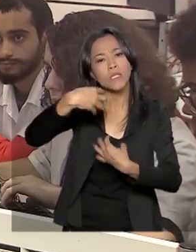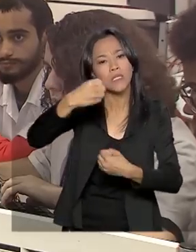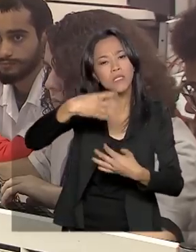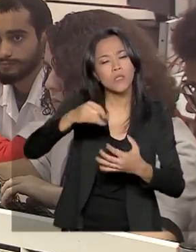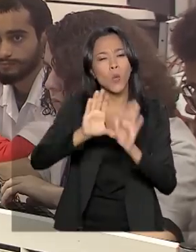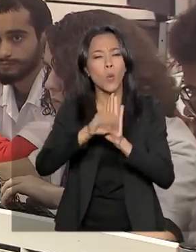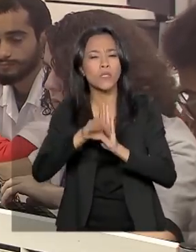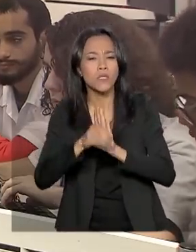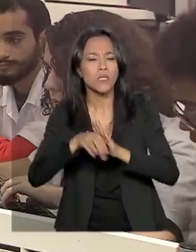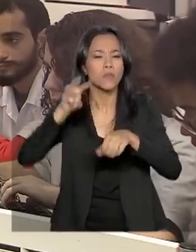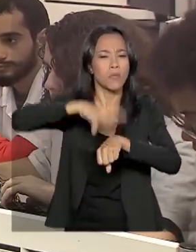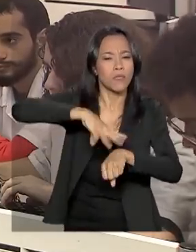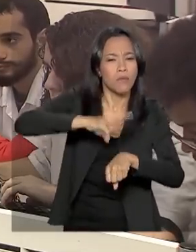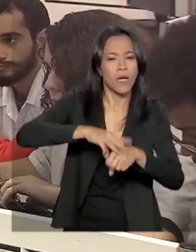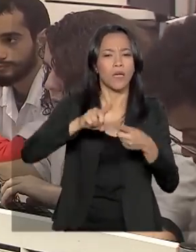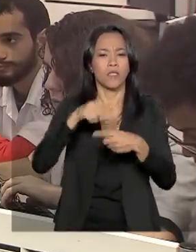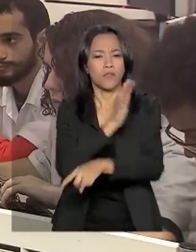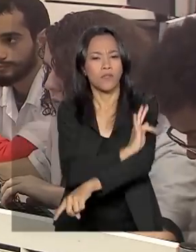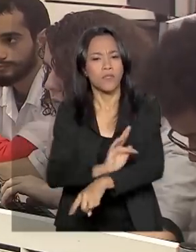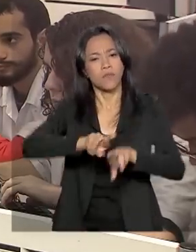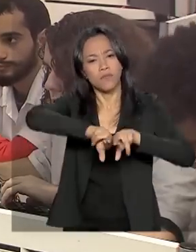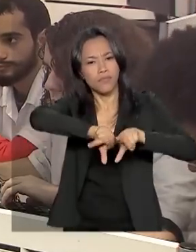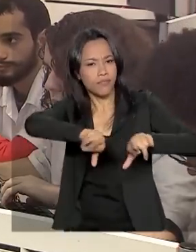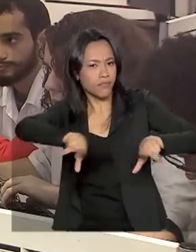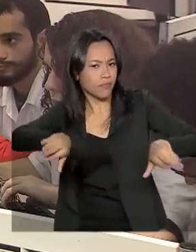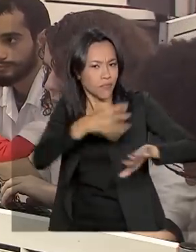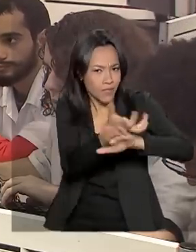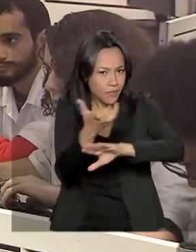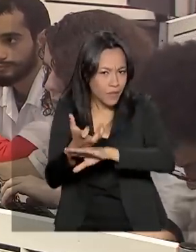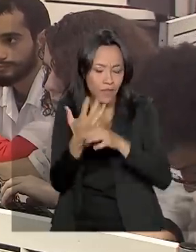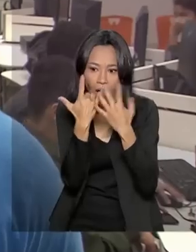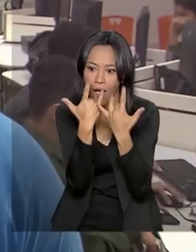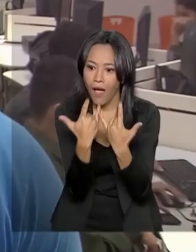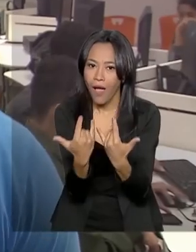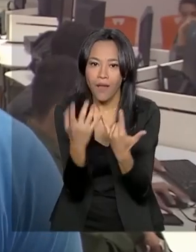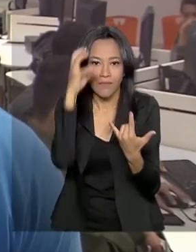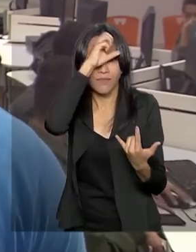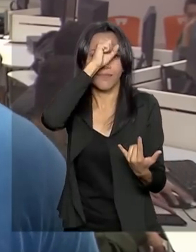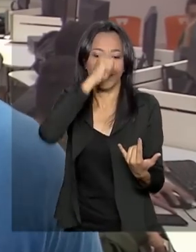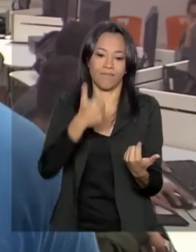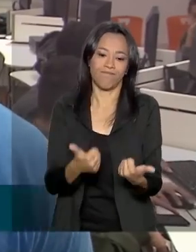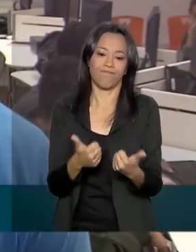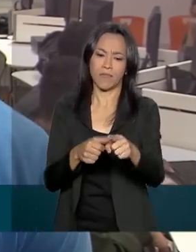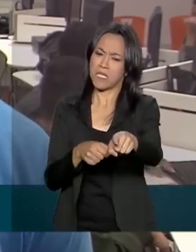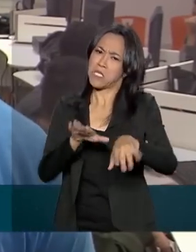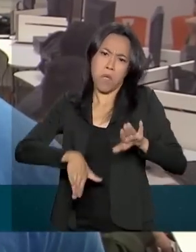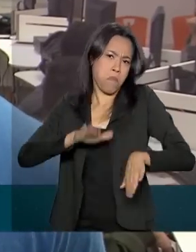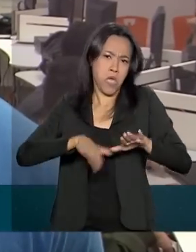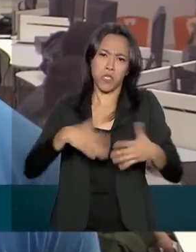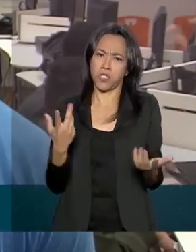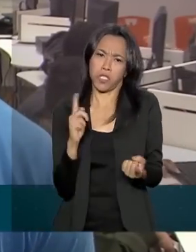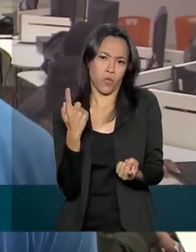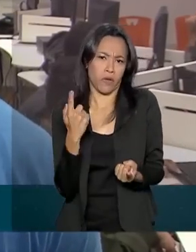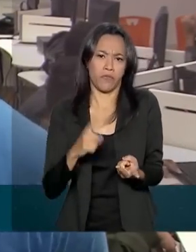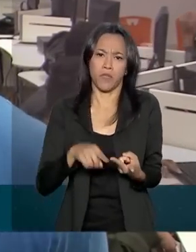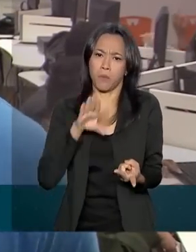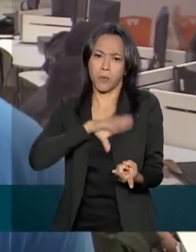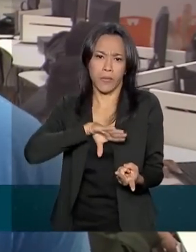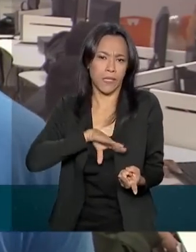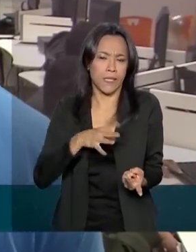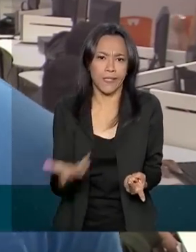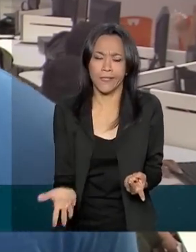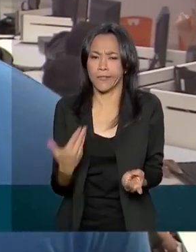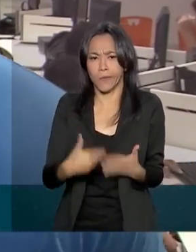aula, tornando o conteúdo de diferentes disciplinas mais atrativo. Independe de disciplina, tem geografia, português.